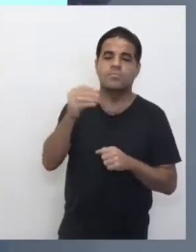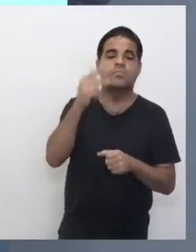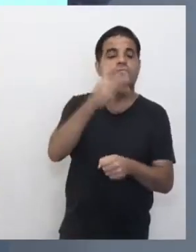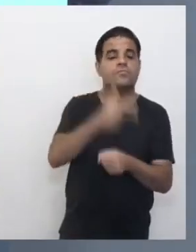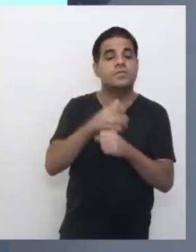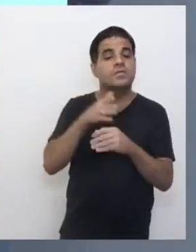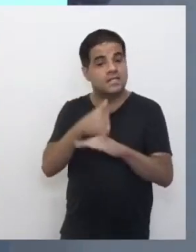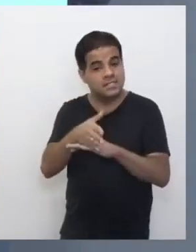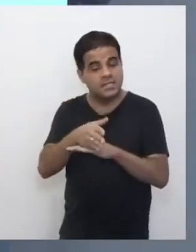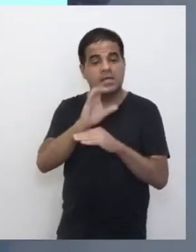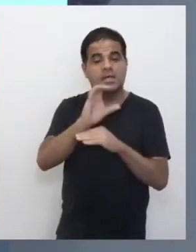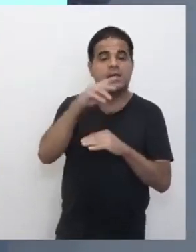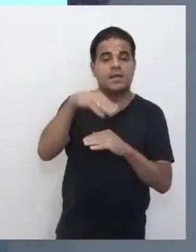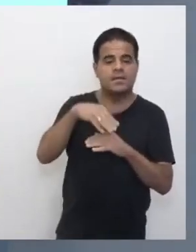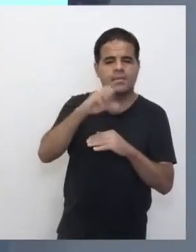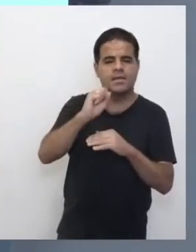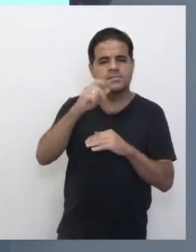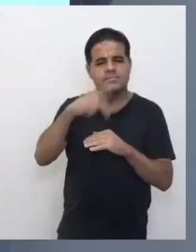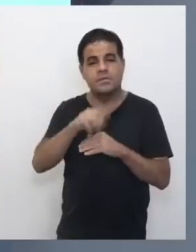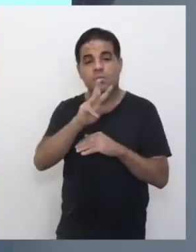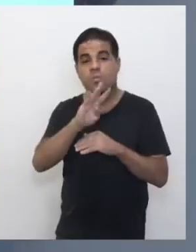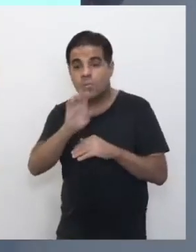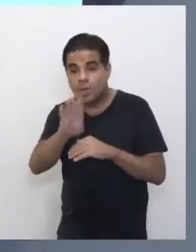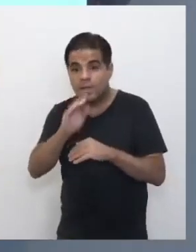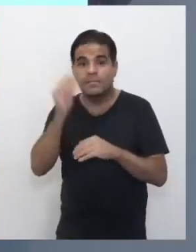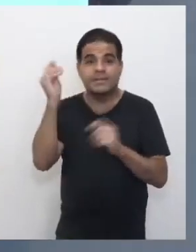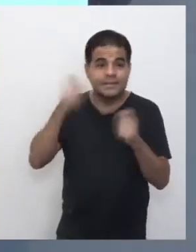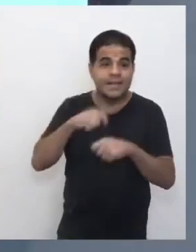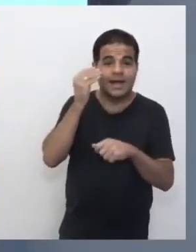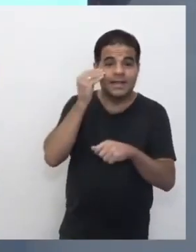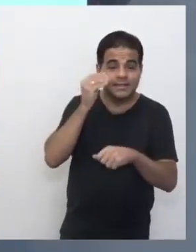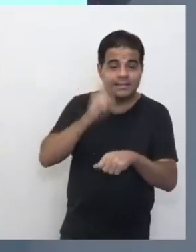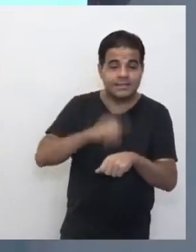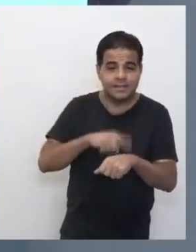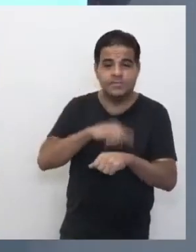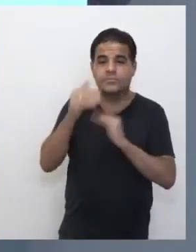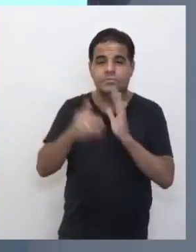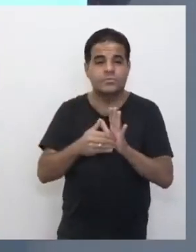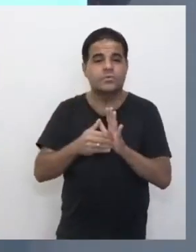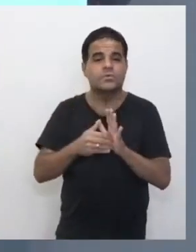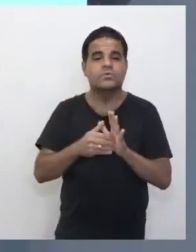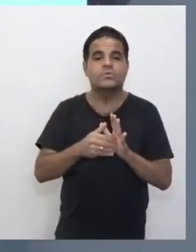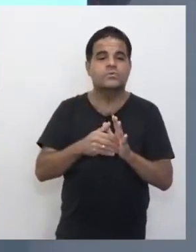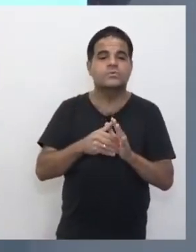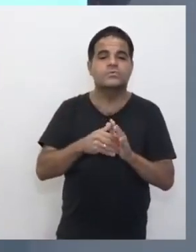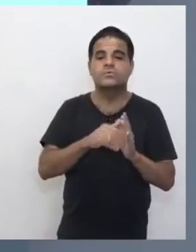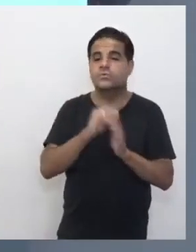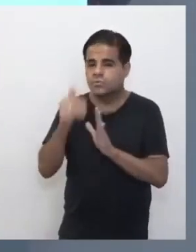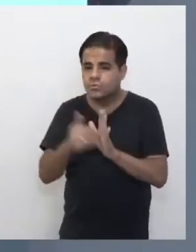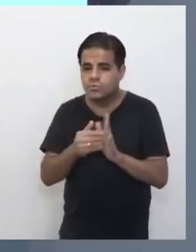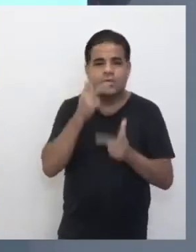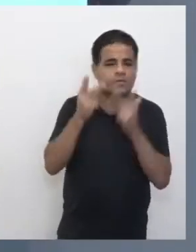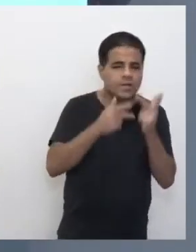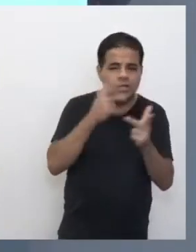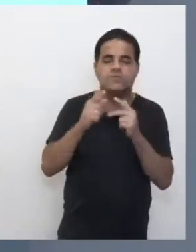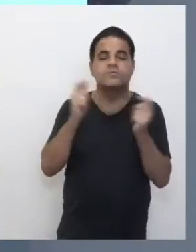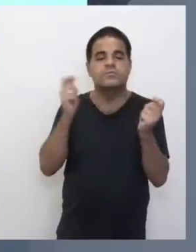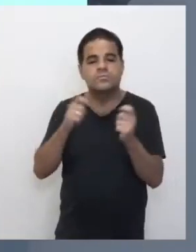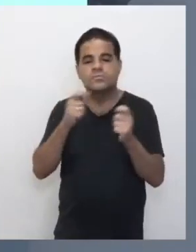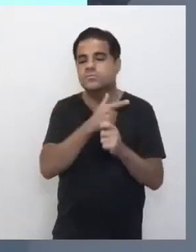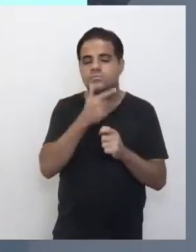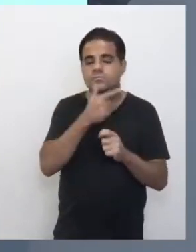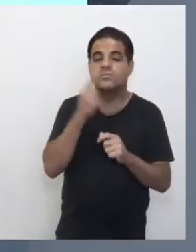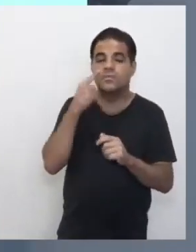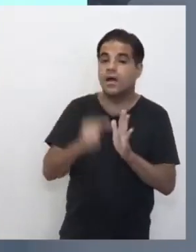de acesso ao CMSP Web, a gente só tem que correr justamente pra que tenha certeza de todos os percausos, tudo que a gente tá falando, vocês consigam ver. Então vai